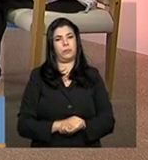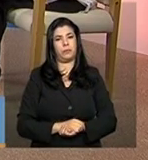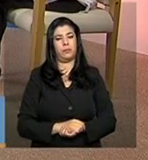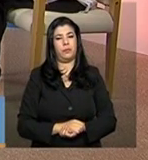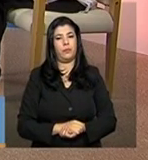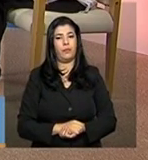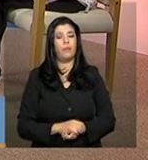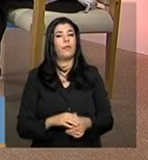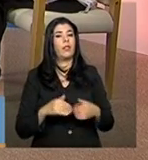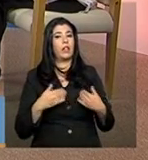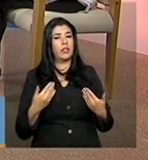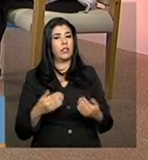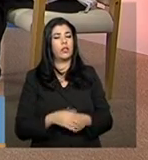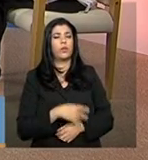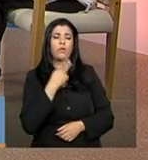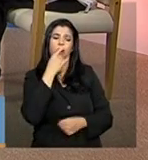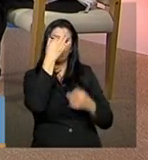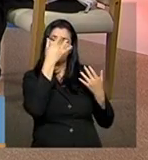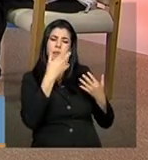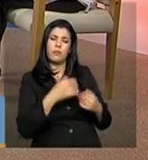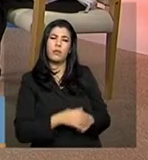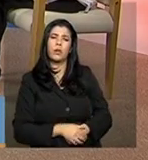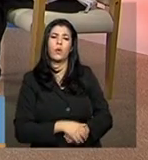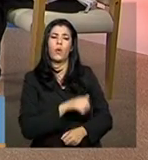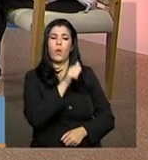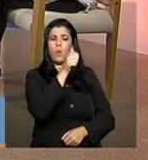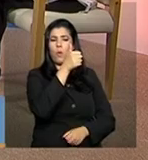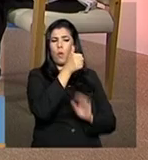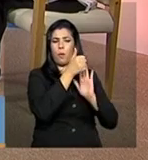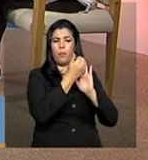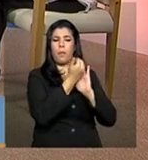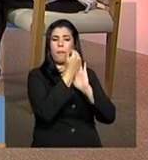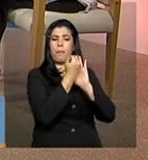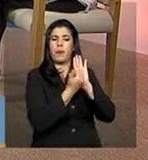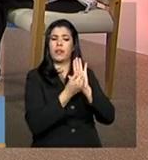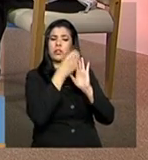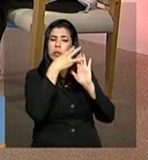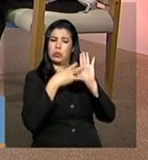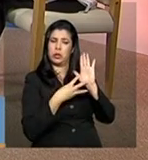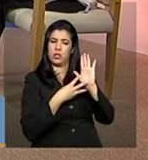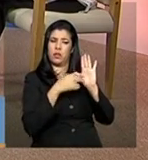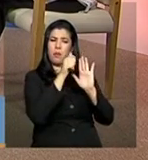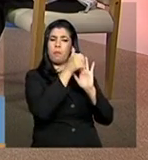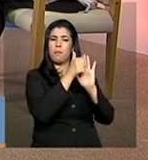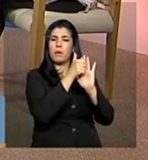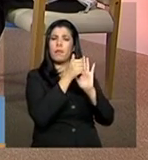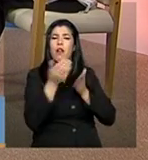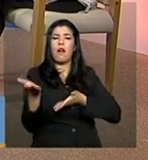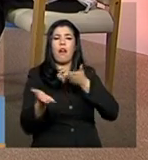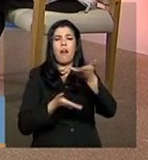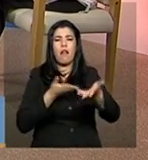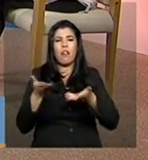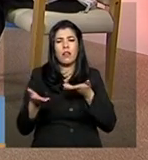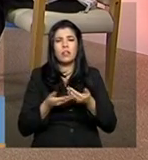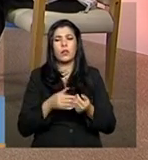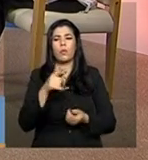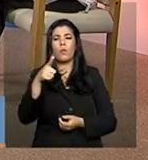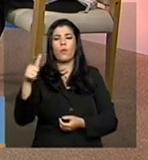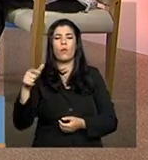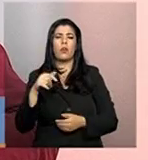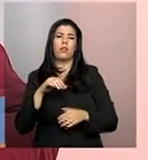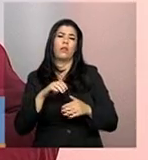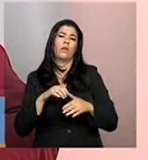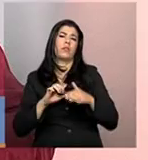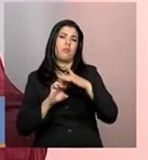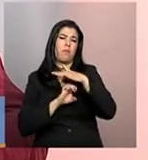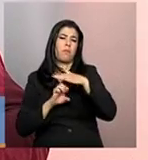a sessão 1, ela trata da relação do gestor com a rede privada. Qual a importância dessa sessão para o MDS? Bom, então essa é a primeira